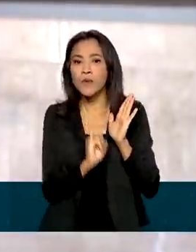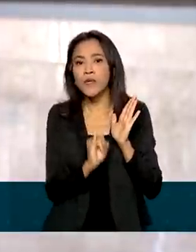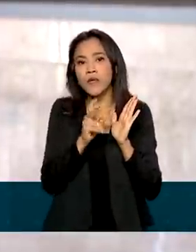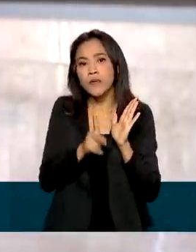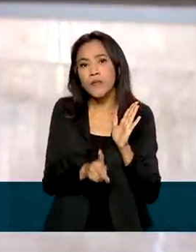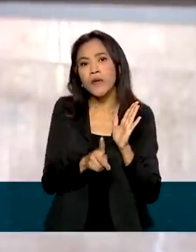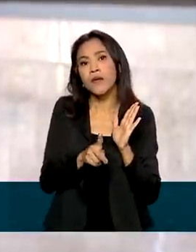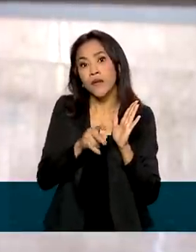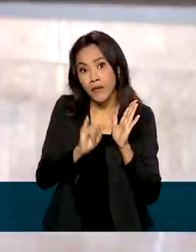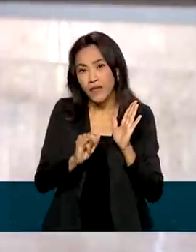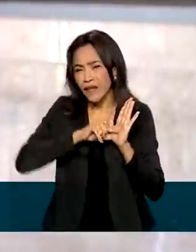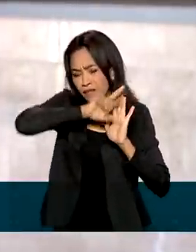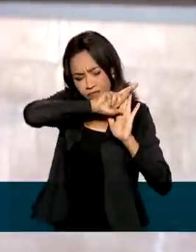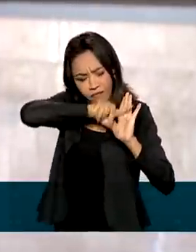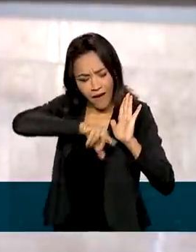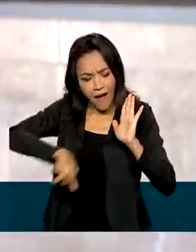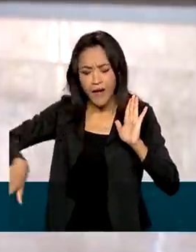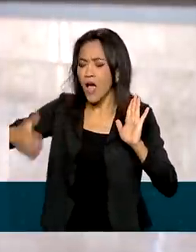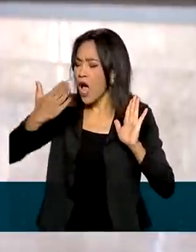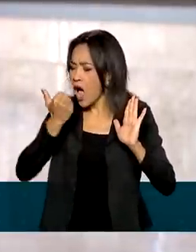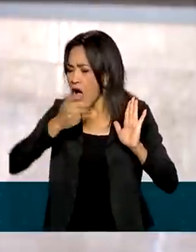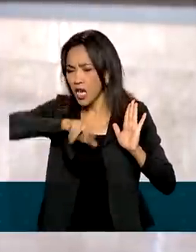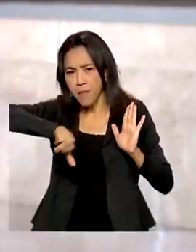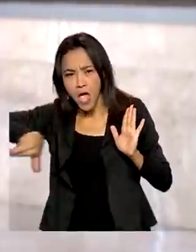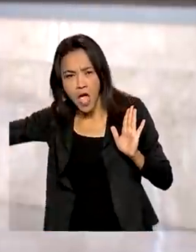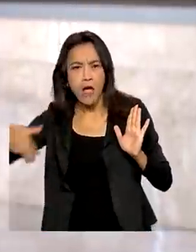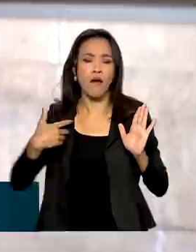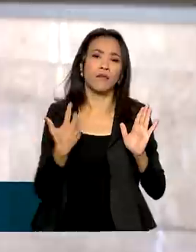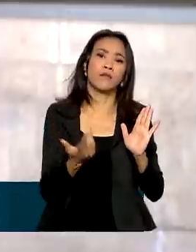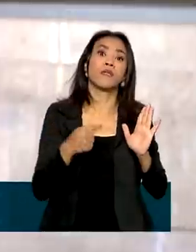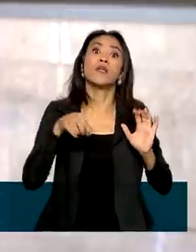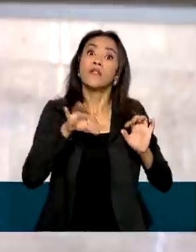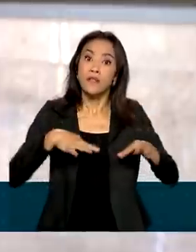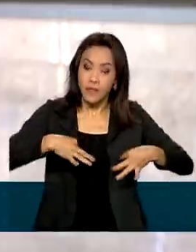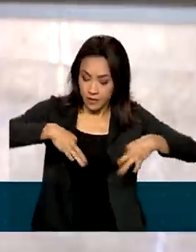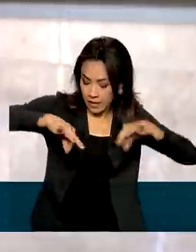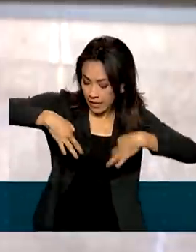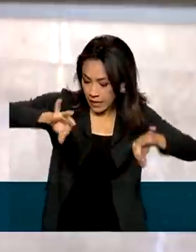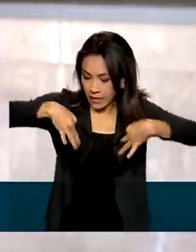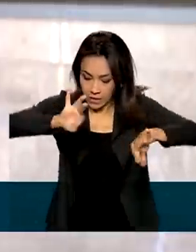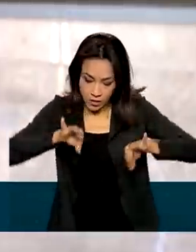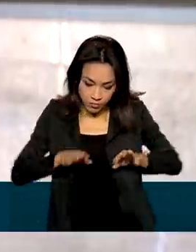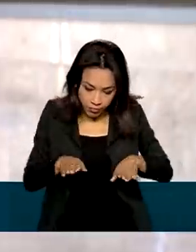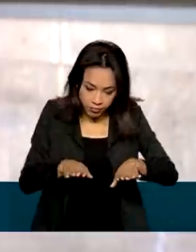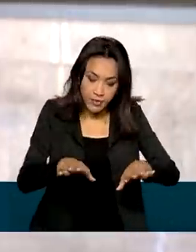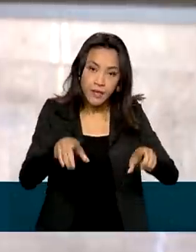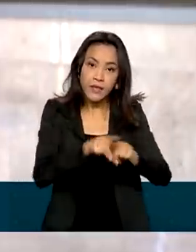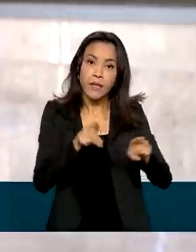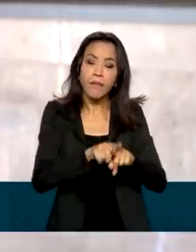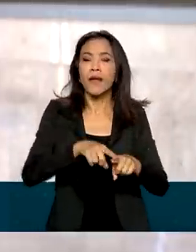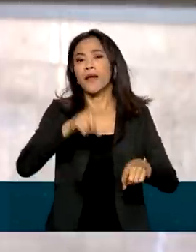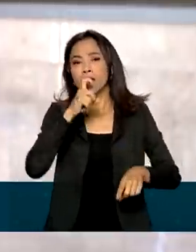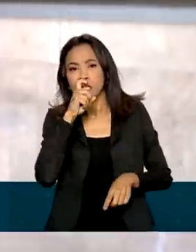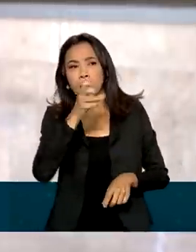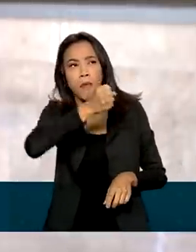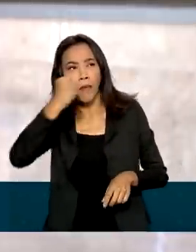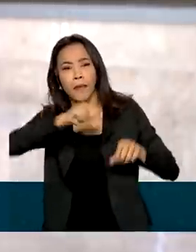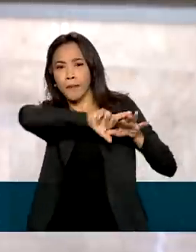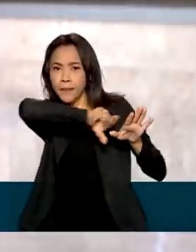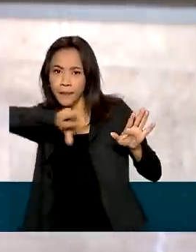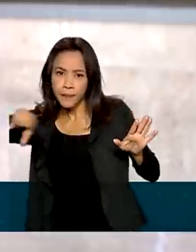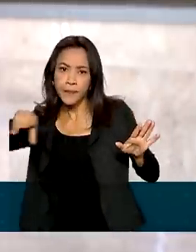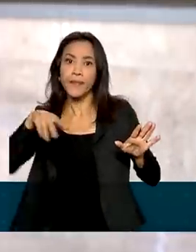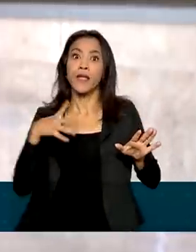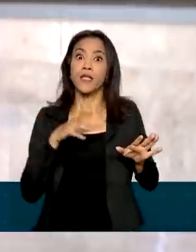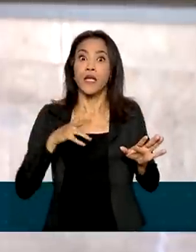itens que vai de alimentos de origem vegetal e animal a tecidos e materiais elétricos, por exemplo. Segundo o governo federal, a